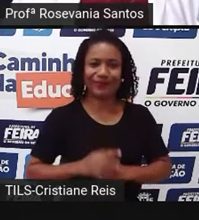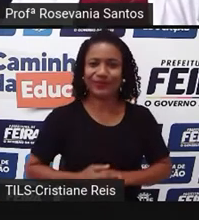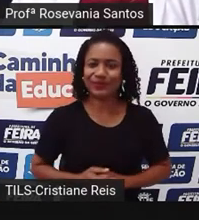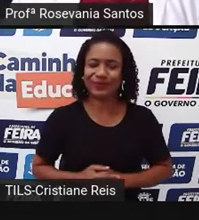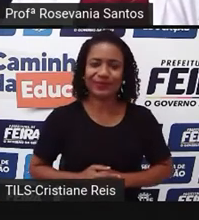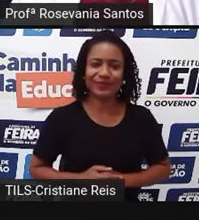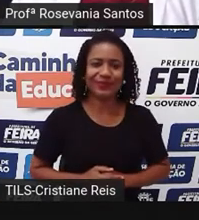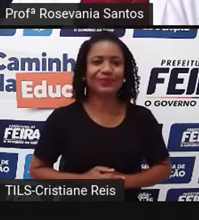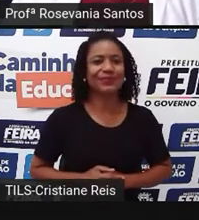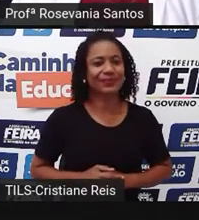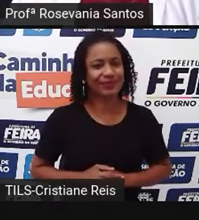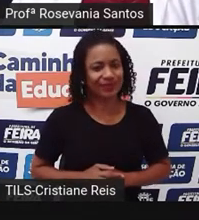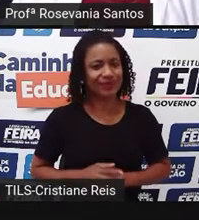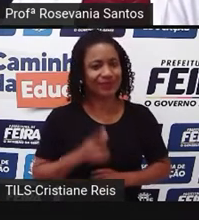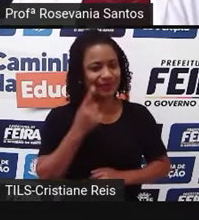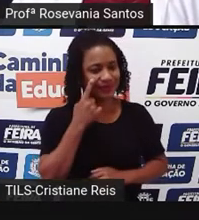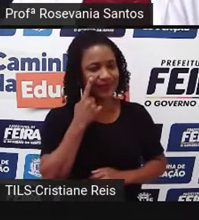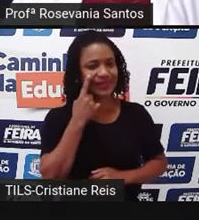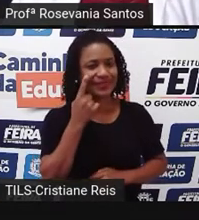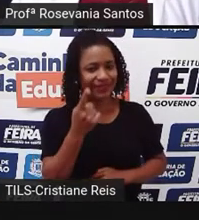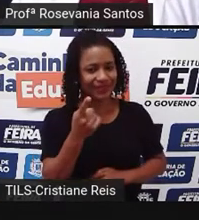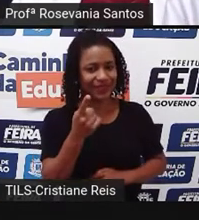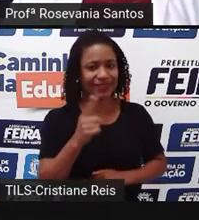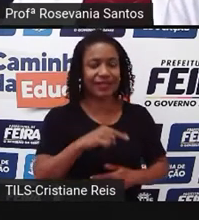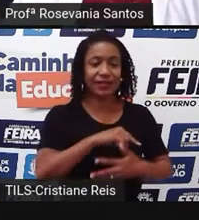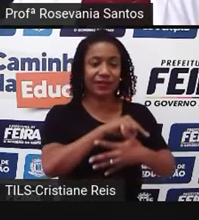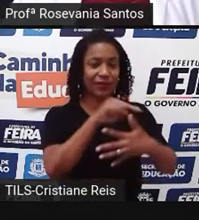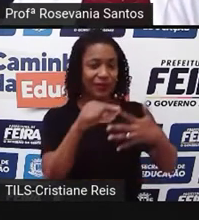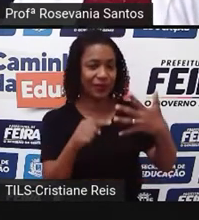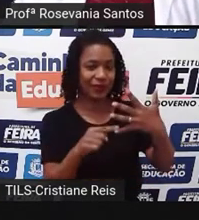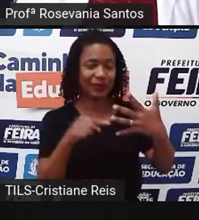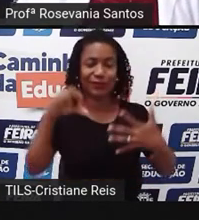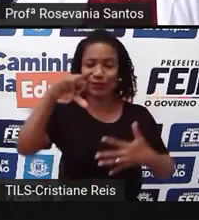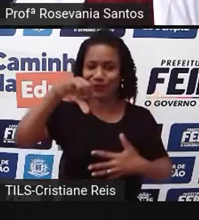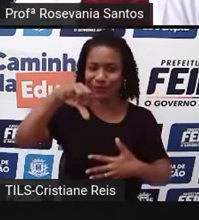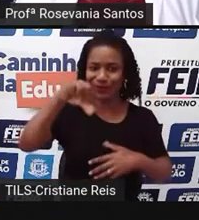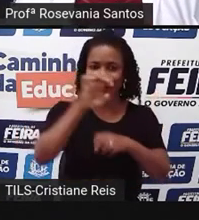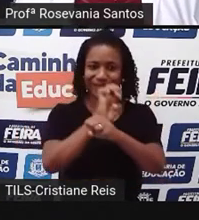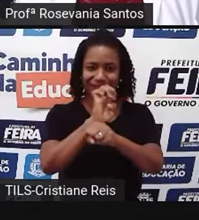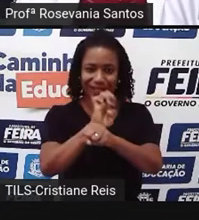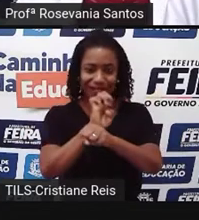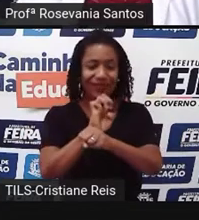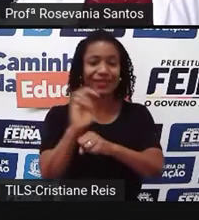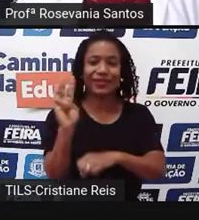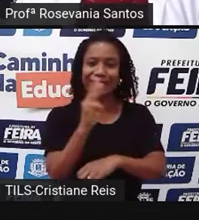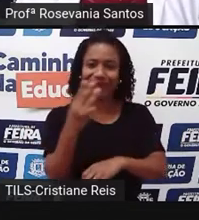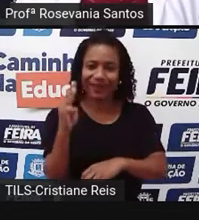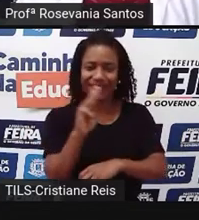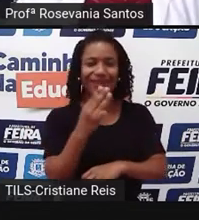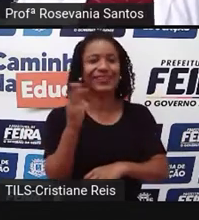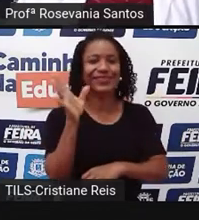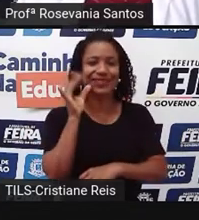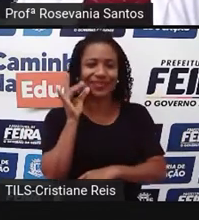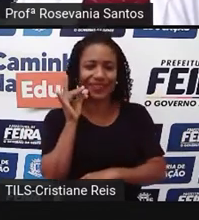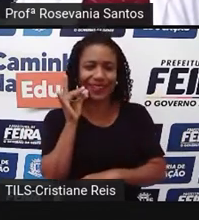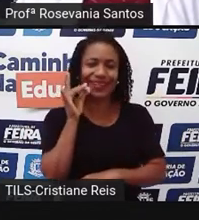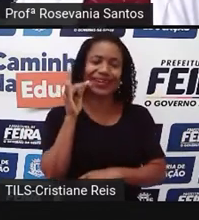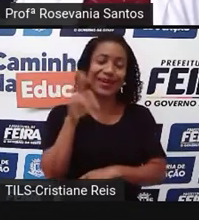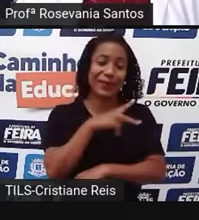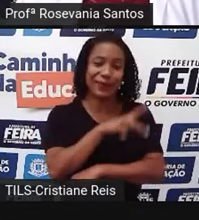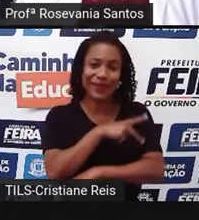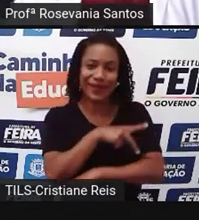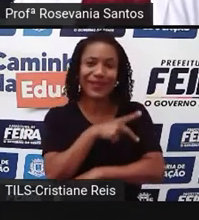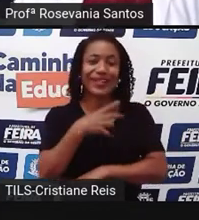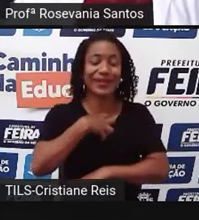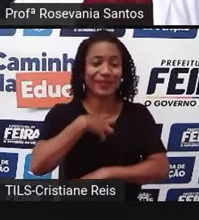Bom, então aqui os nove estados, o Maranhão, o Piauí, o Ceará, o Rio Grande do Norte, a Paraíba, a Pernambuco, a Lagoa, a Sergipe,